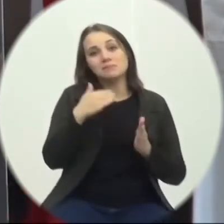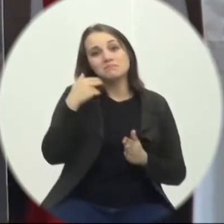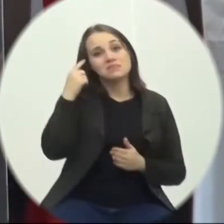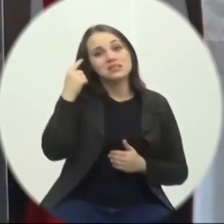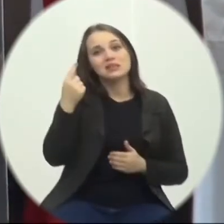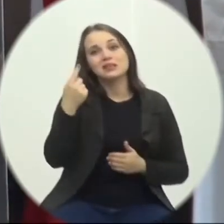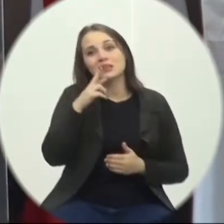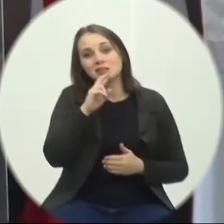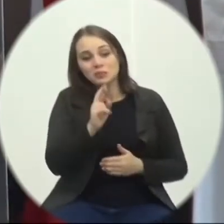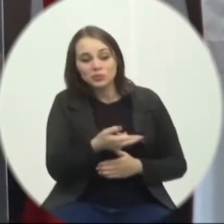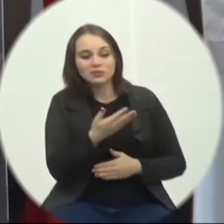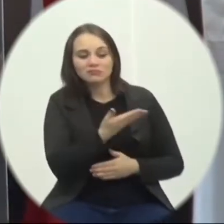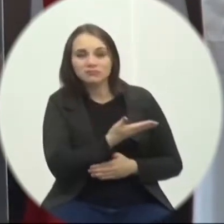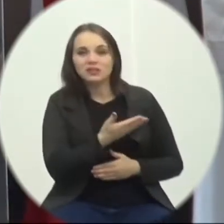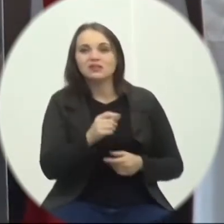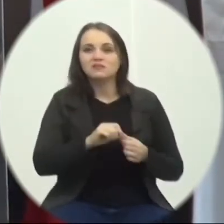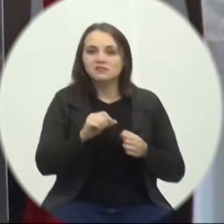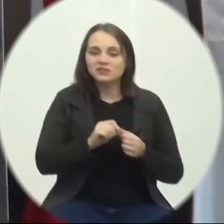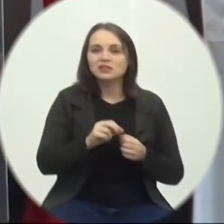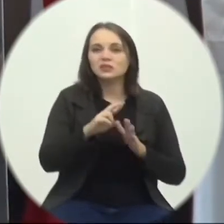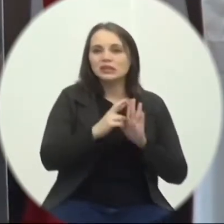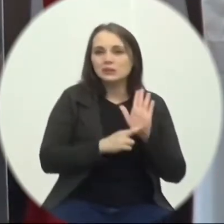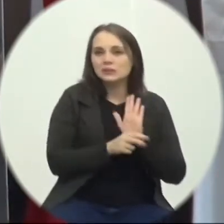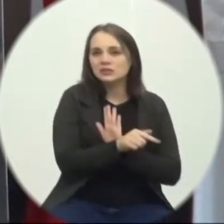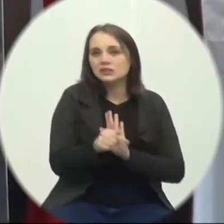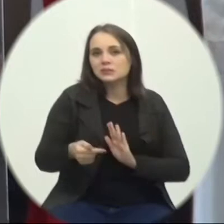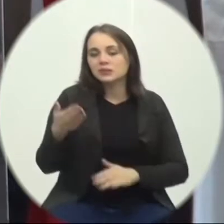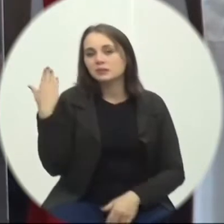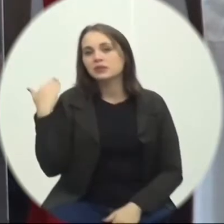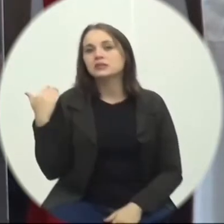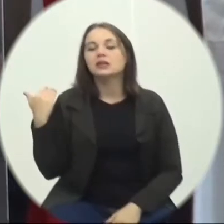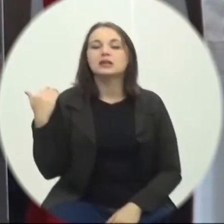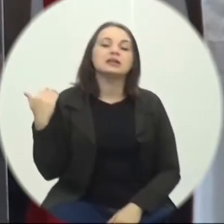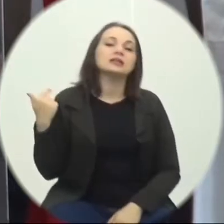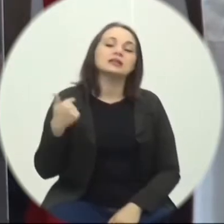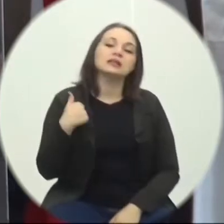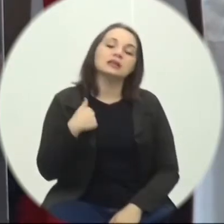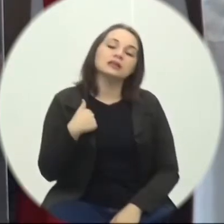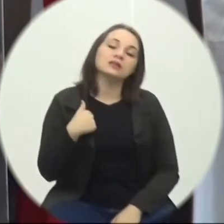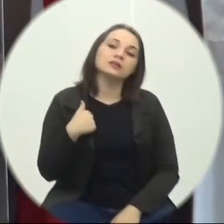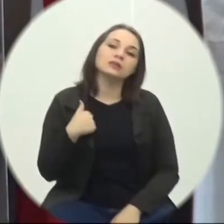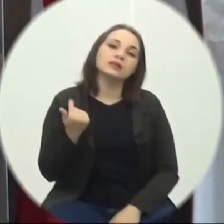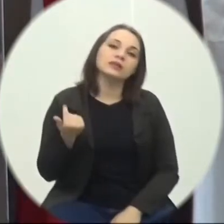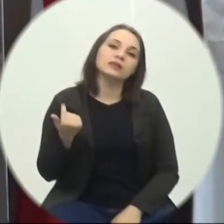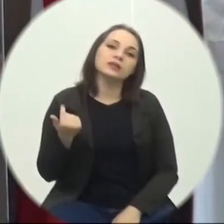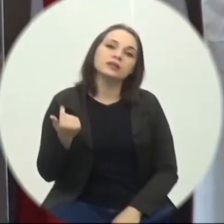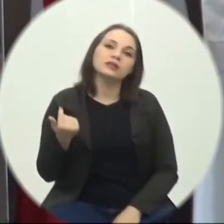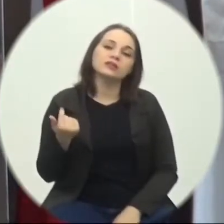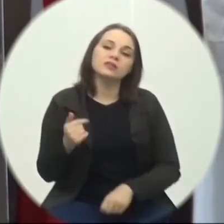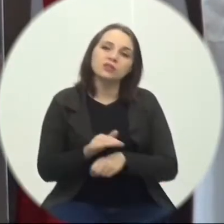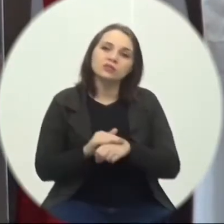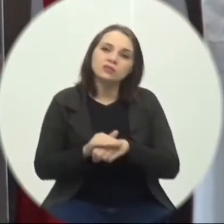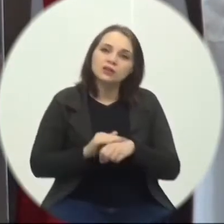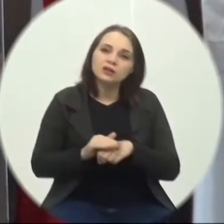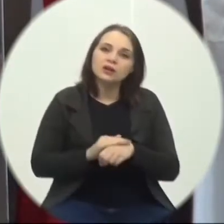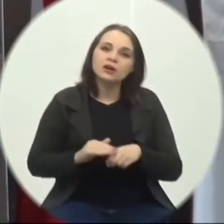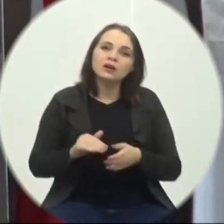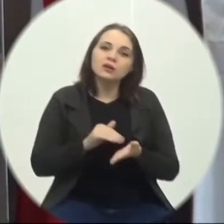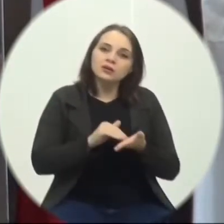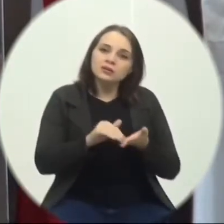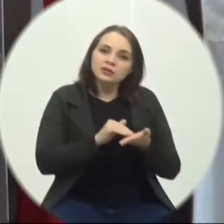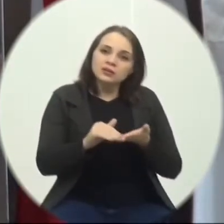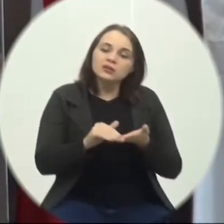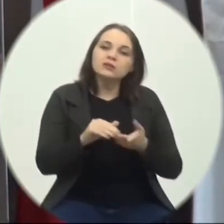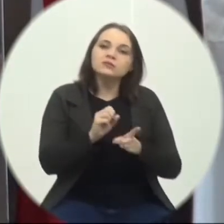Fiz aquele requerimento A semana passada E fiquei De falar Com o Bruno Secretário De ação